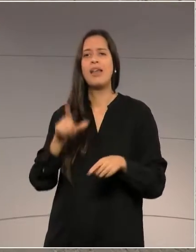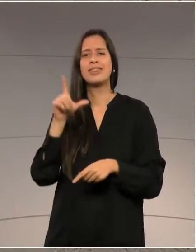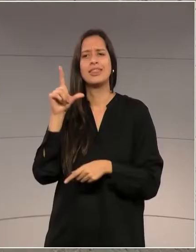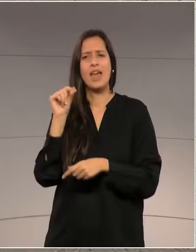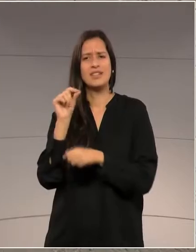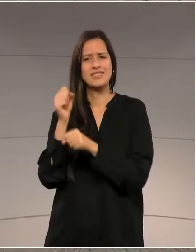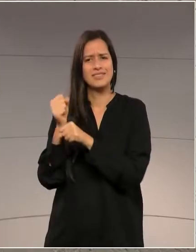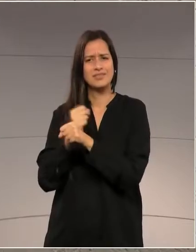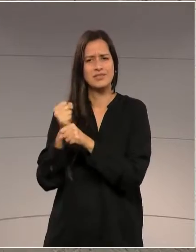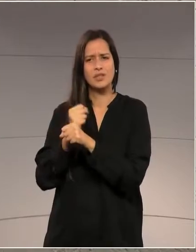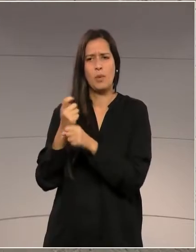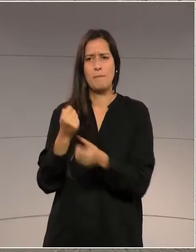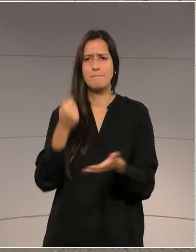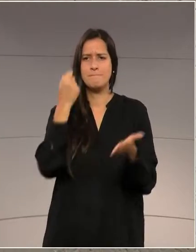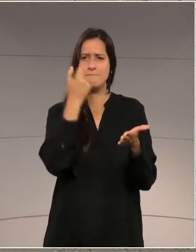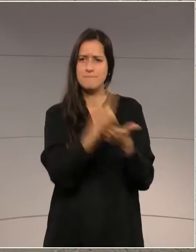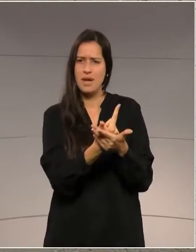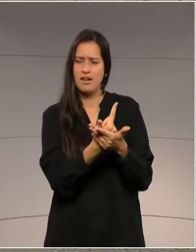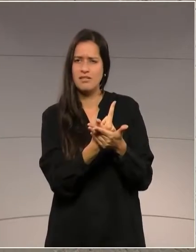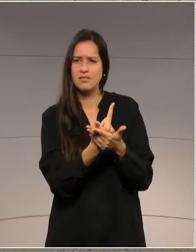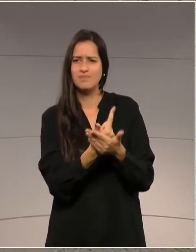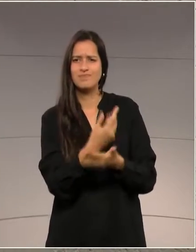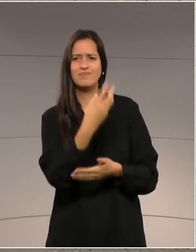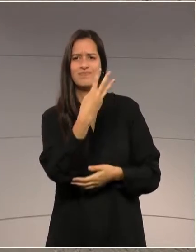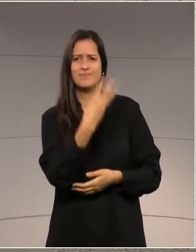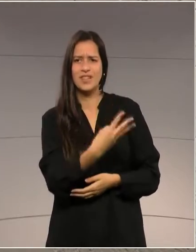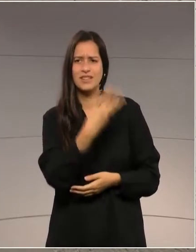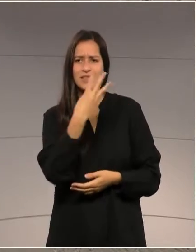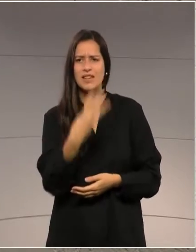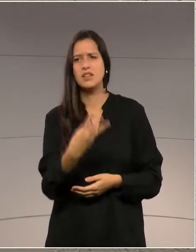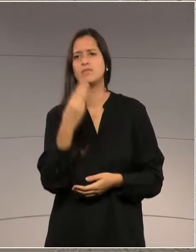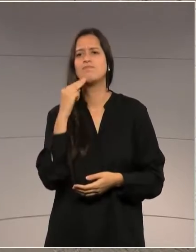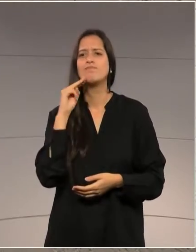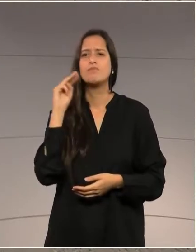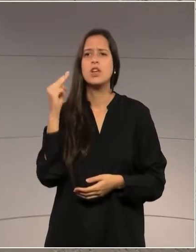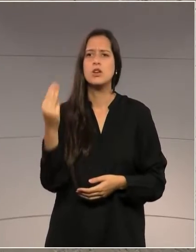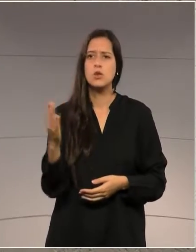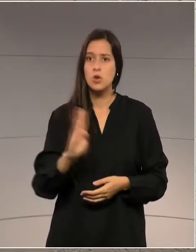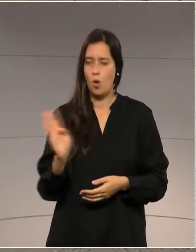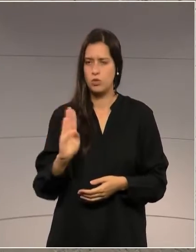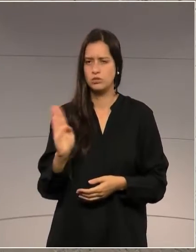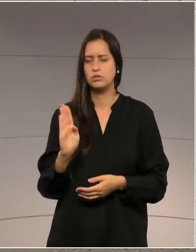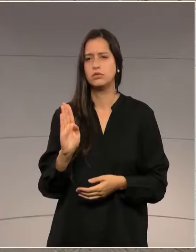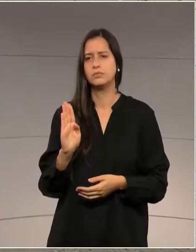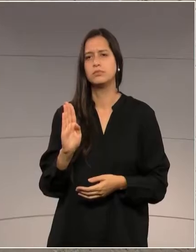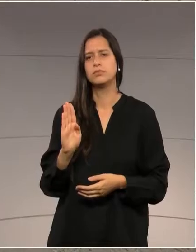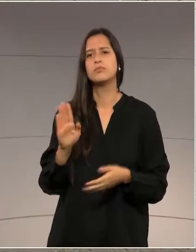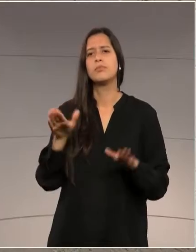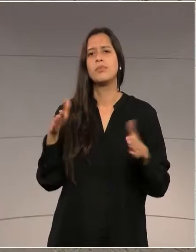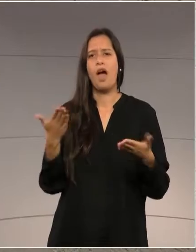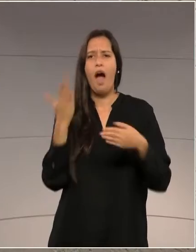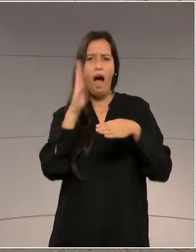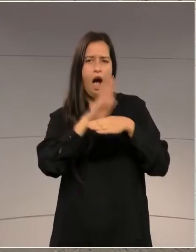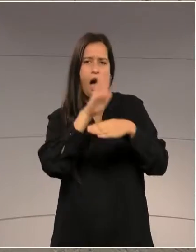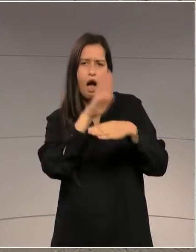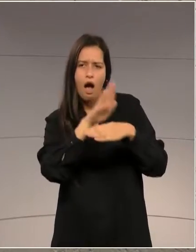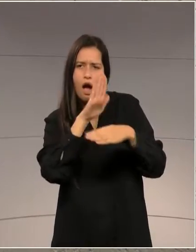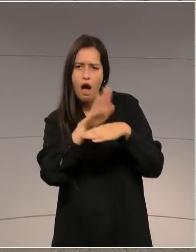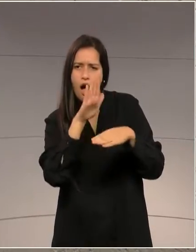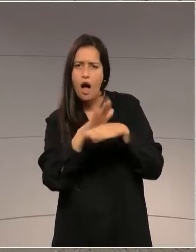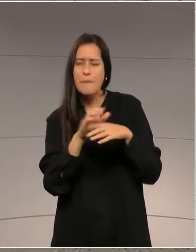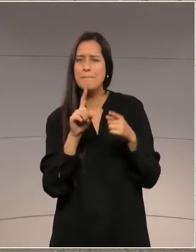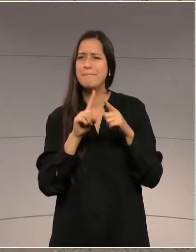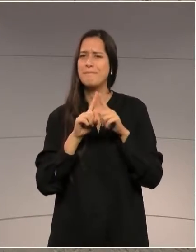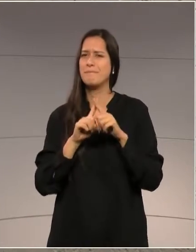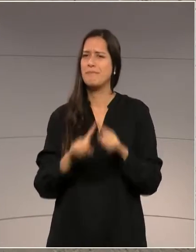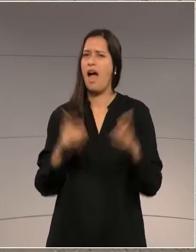33,5 bilhões o Fundo Nacional de Saúde. Agora vai atender sem receber recursos, quase R$ bilhões por ano. Então, o sistema